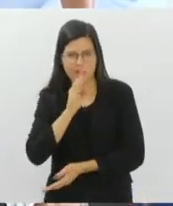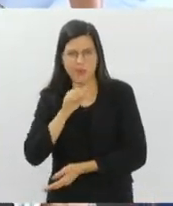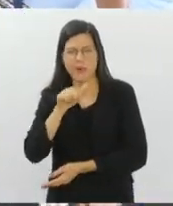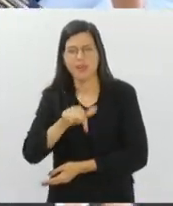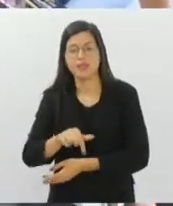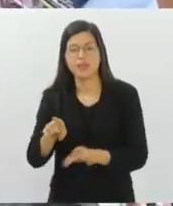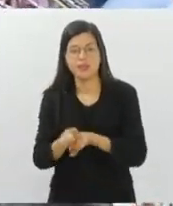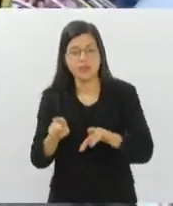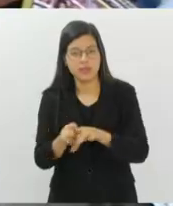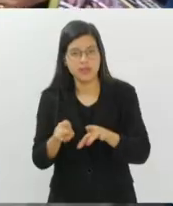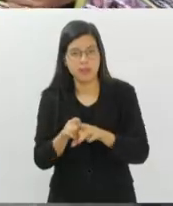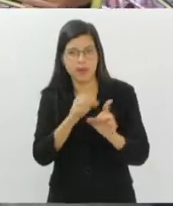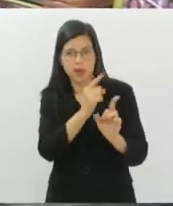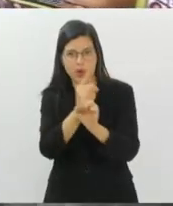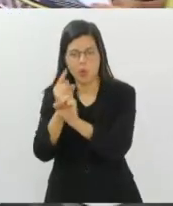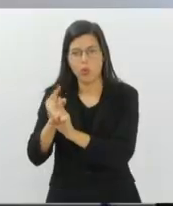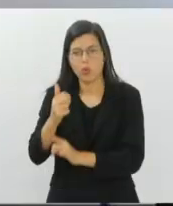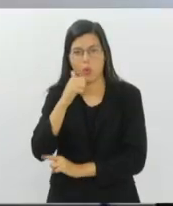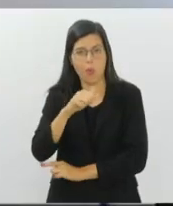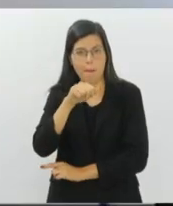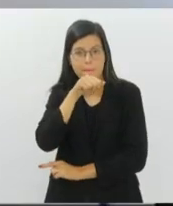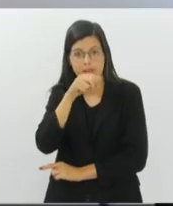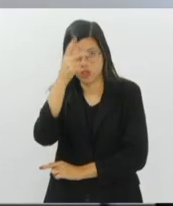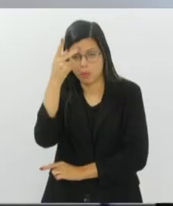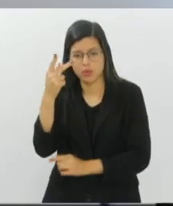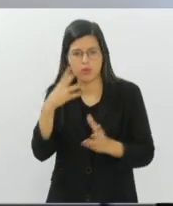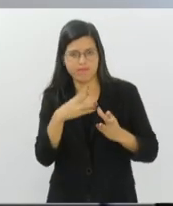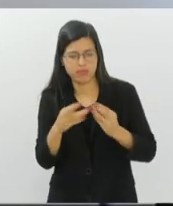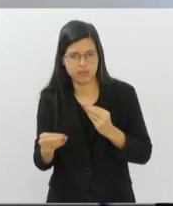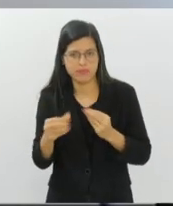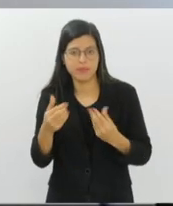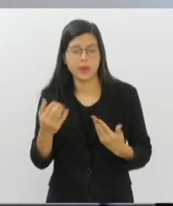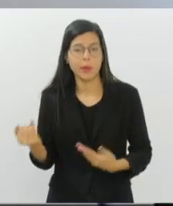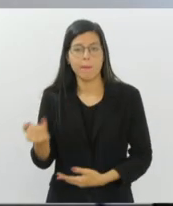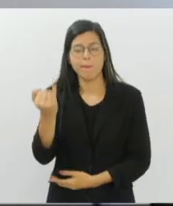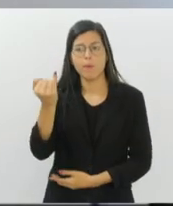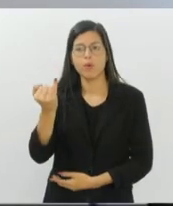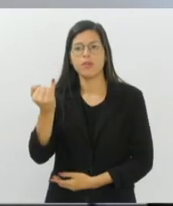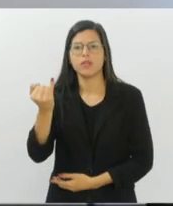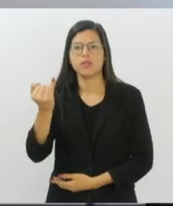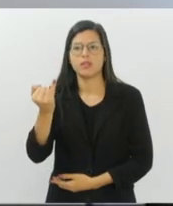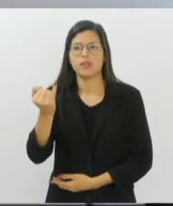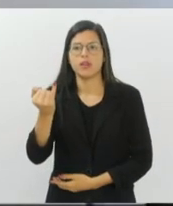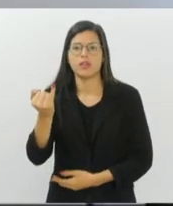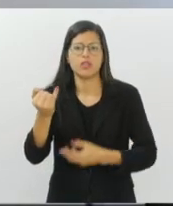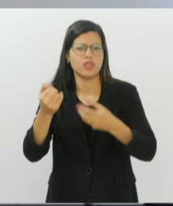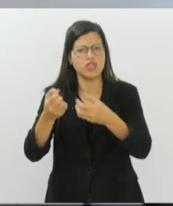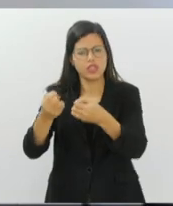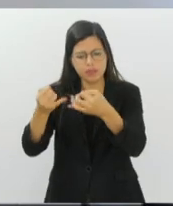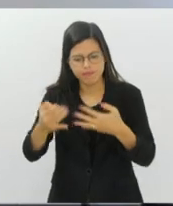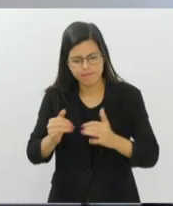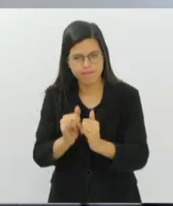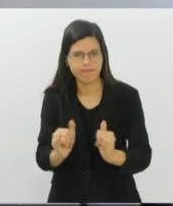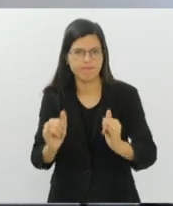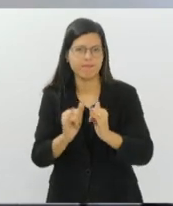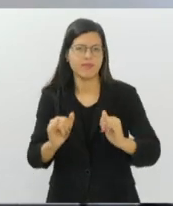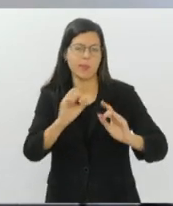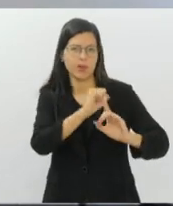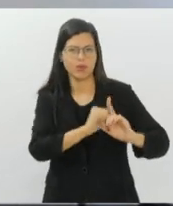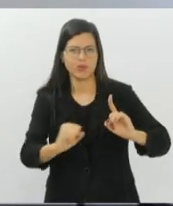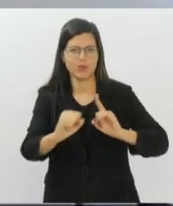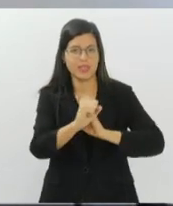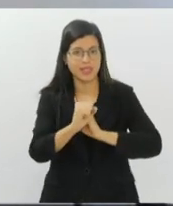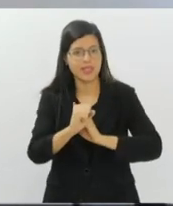encontro especial com mães de desaparecidos. É super importante estar sempre falando com a sociedade sobre esse fenômeno que